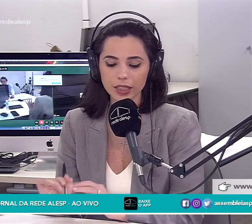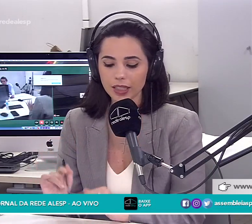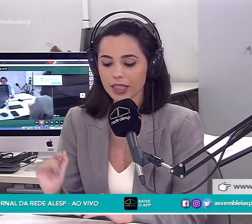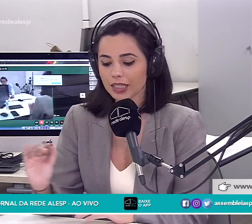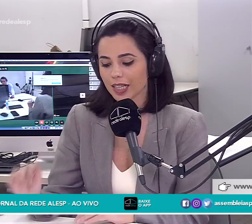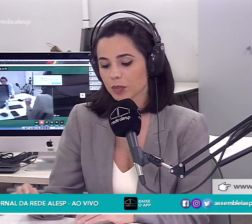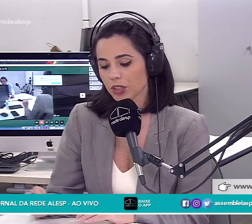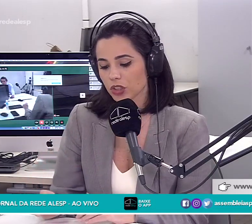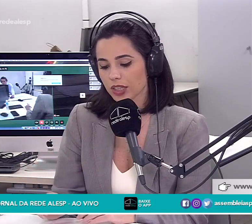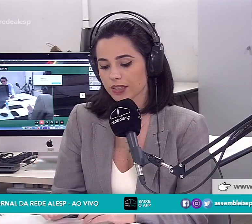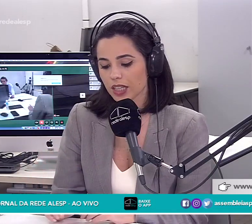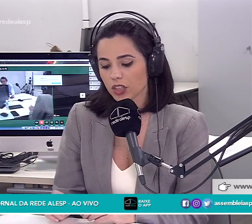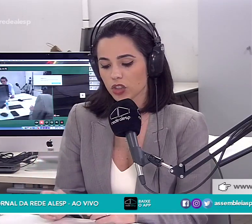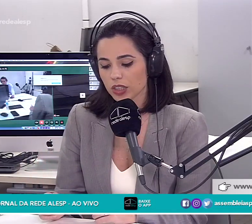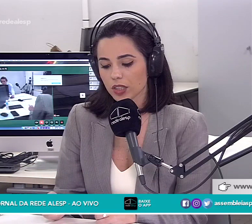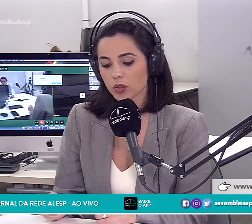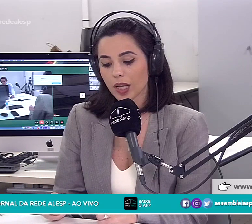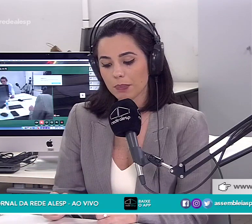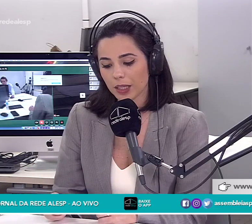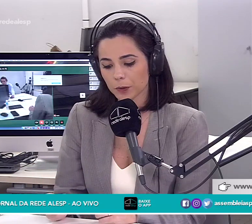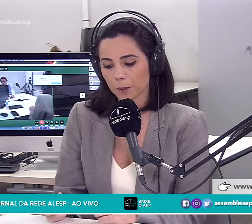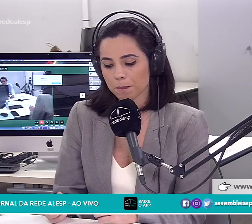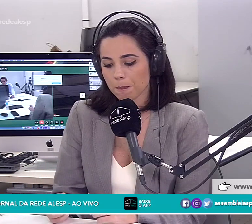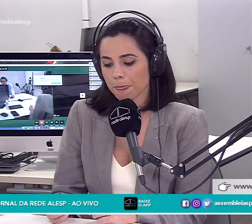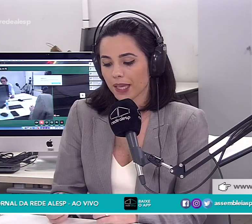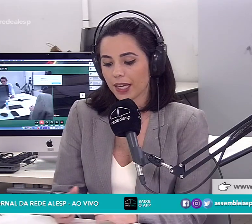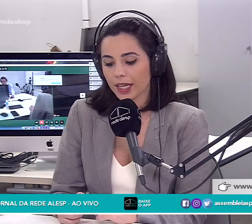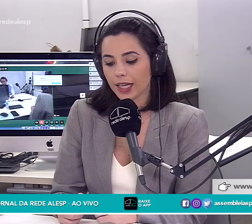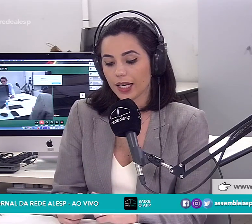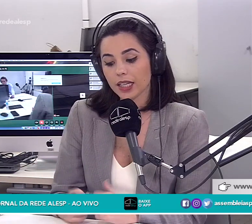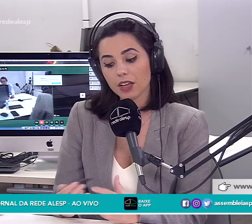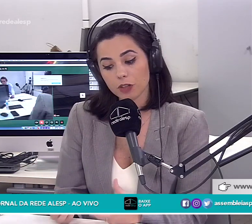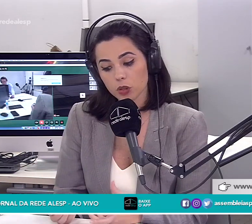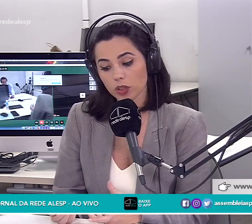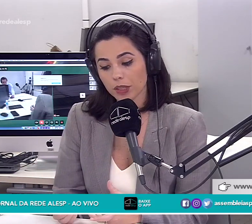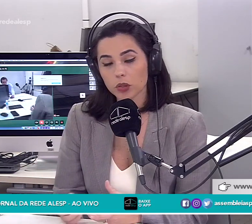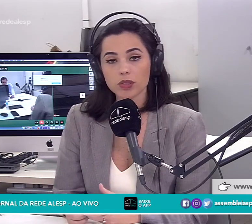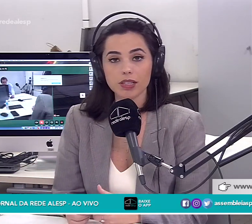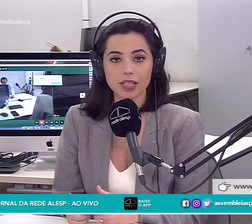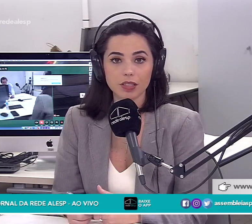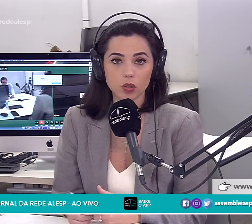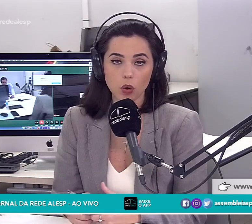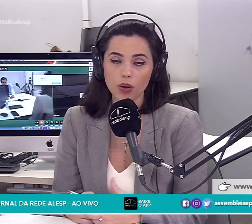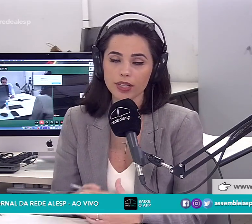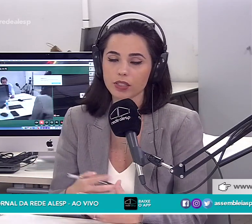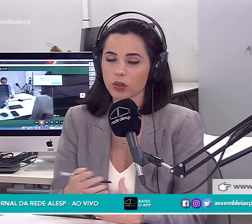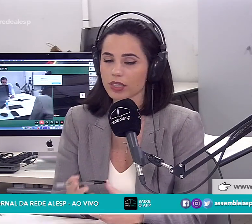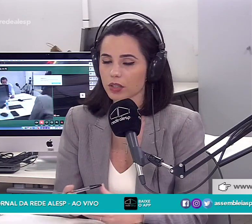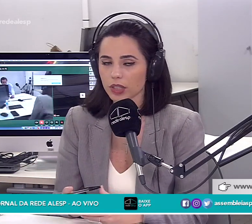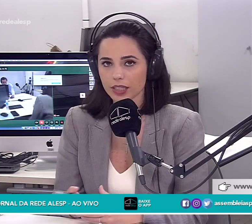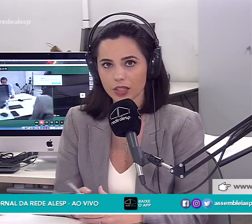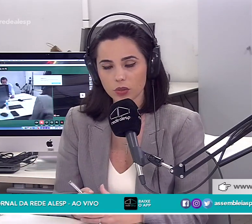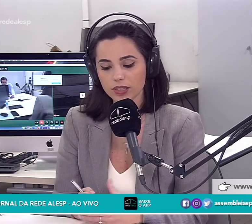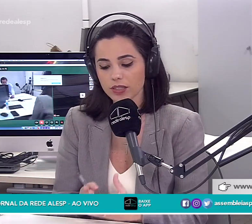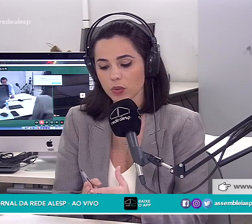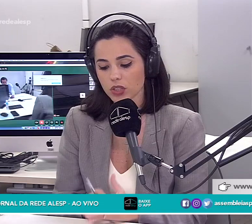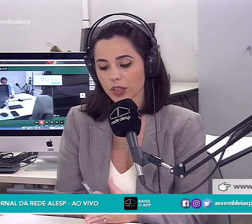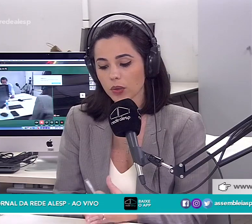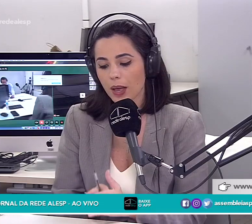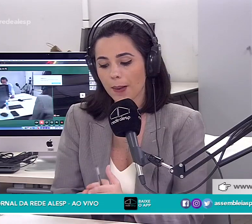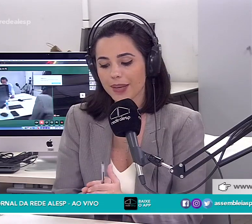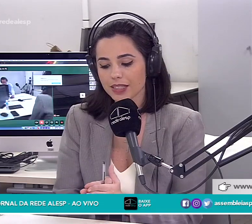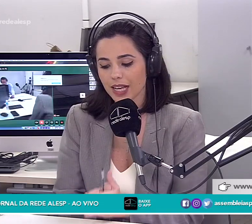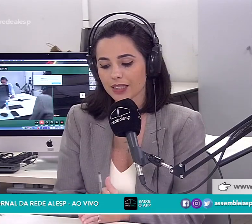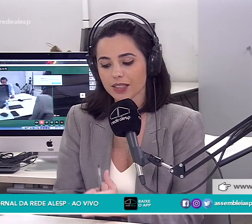recolhida nas medidas de isolamento ele reforçou também que todas as decisões e todas as orientações estão